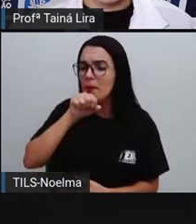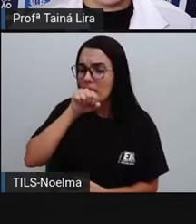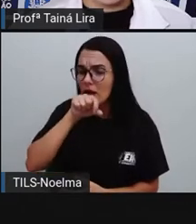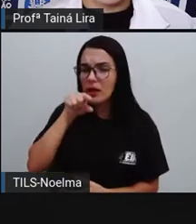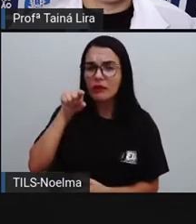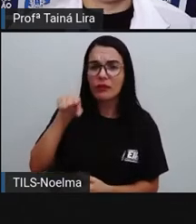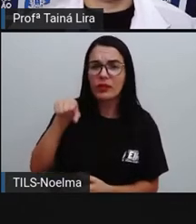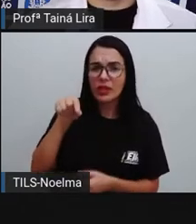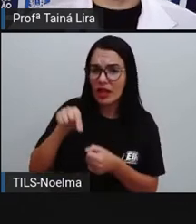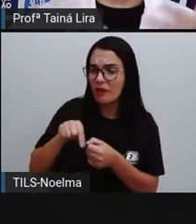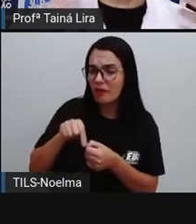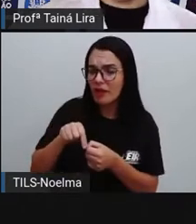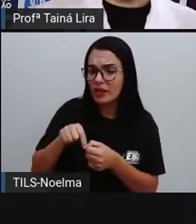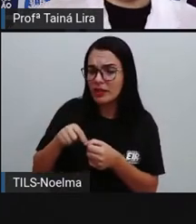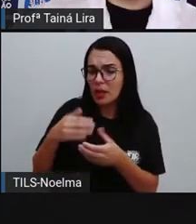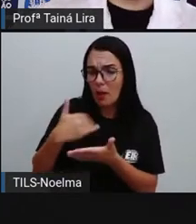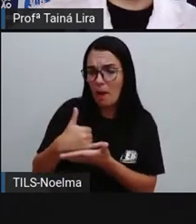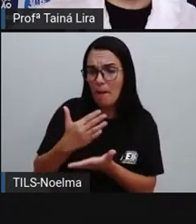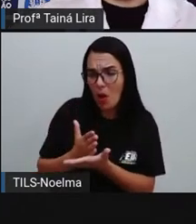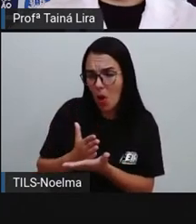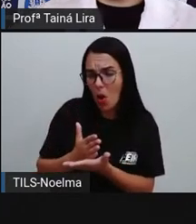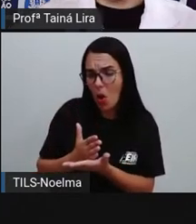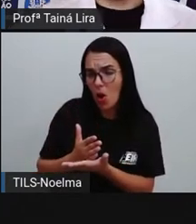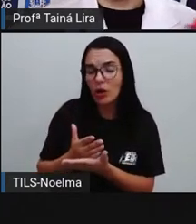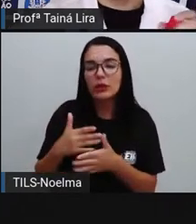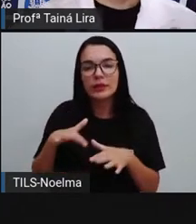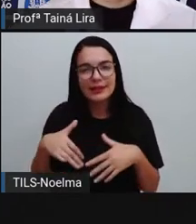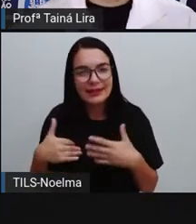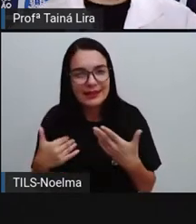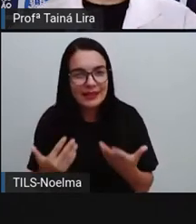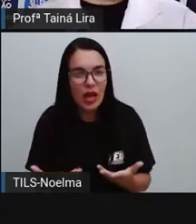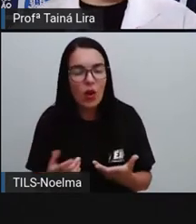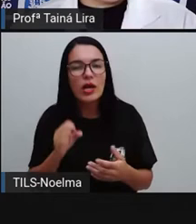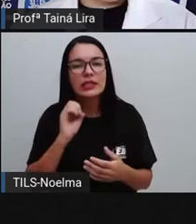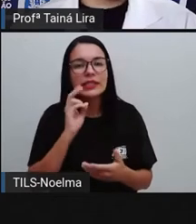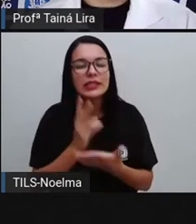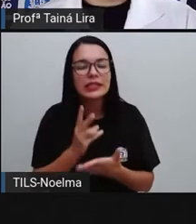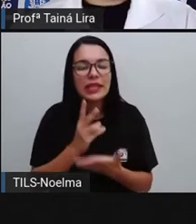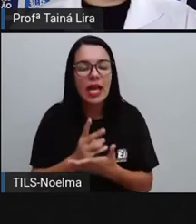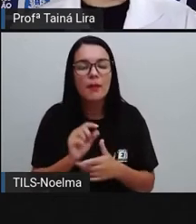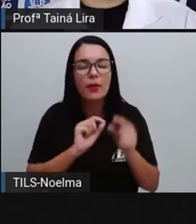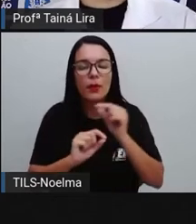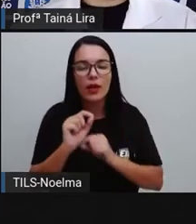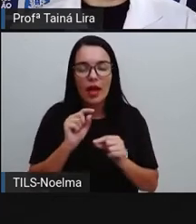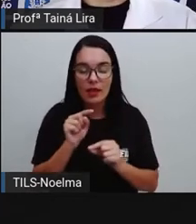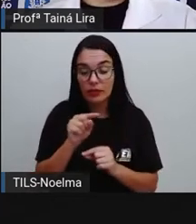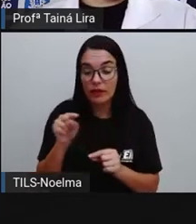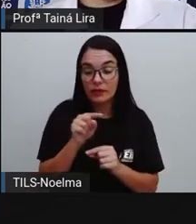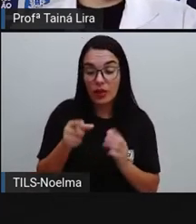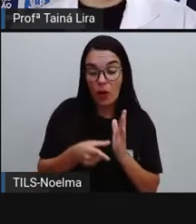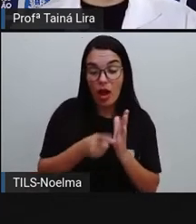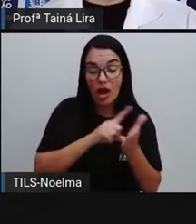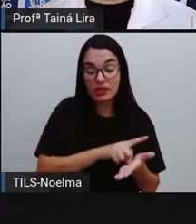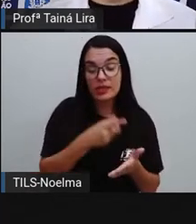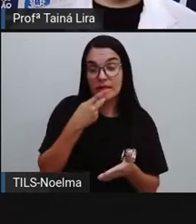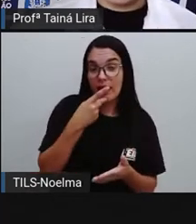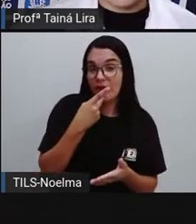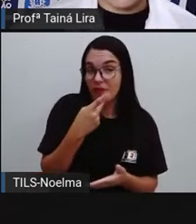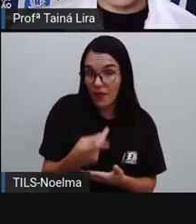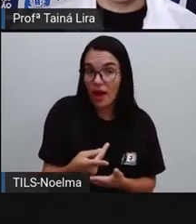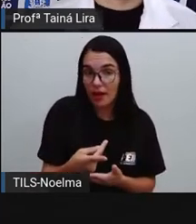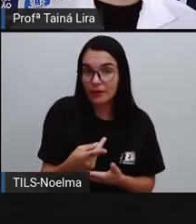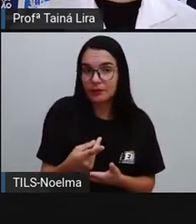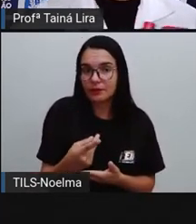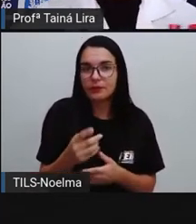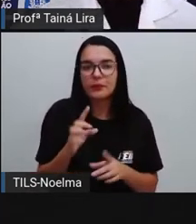Então, o travessão, ele vem na frente da fala do personagem, indicando o aquele personagem está falando. Por que,